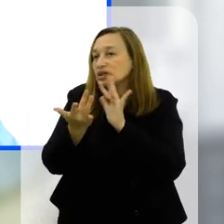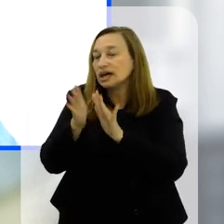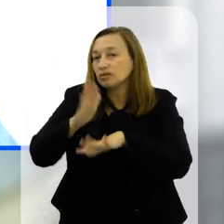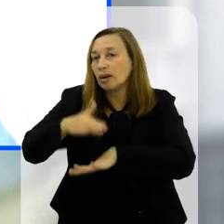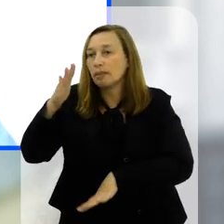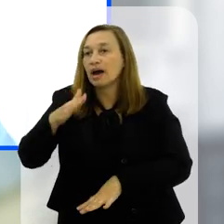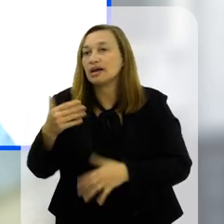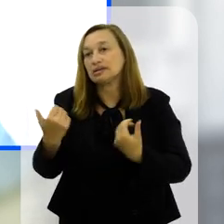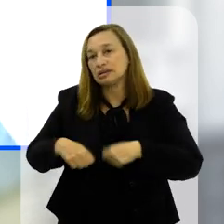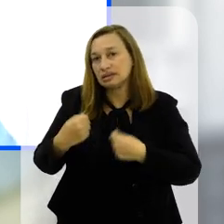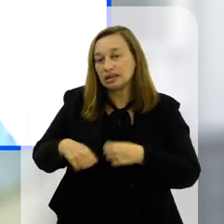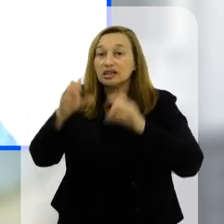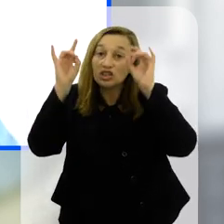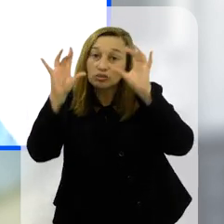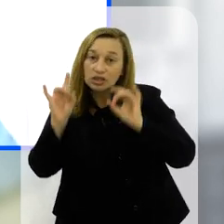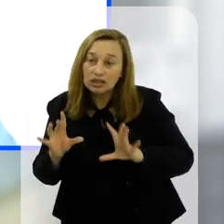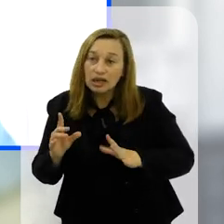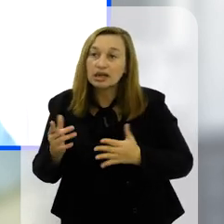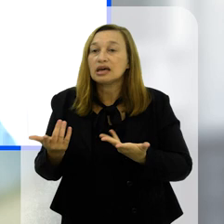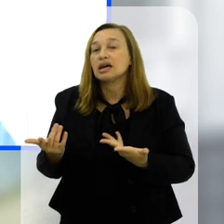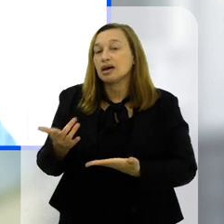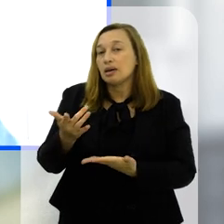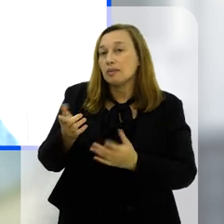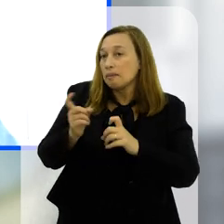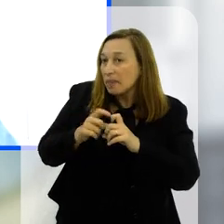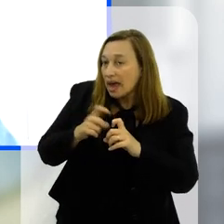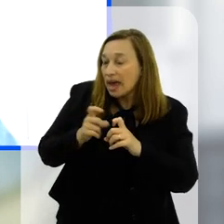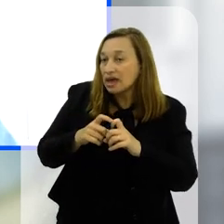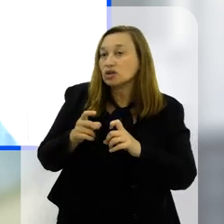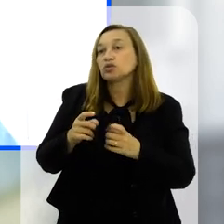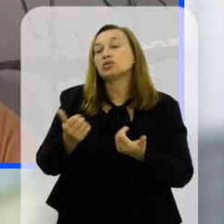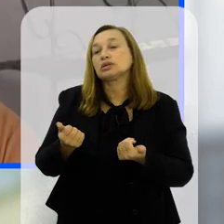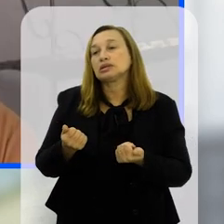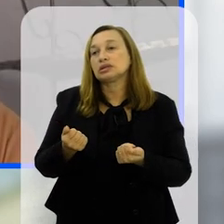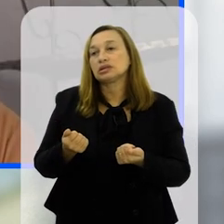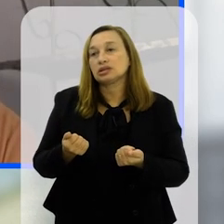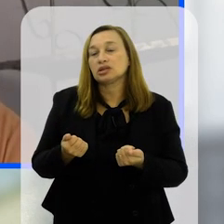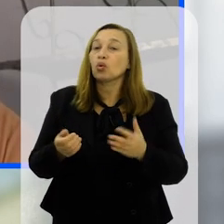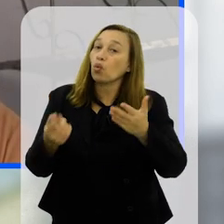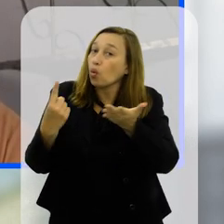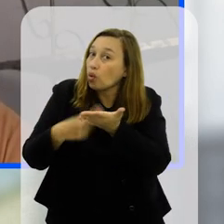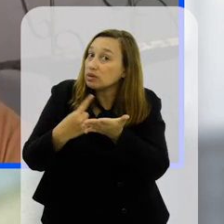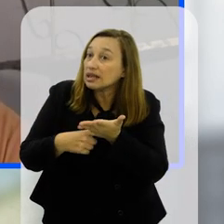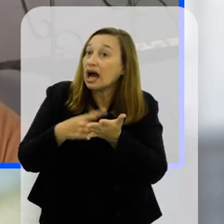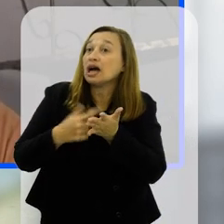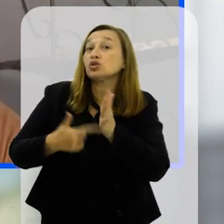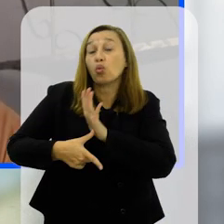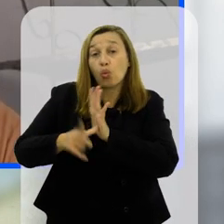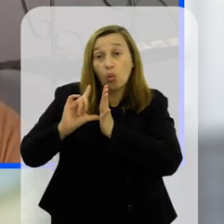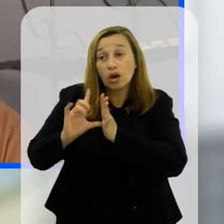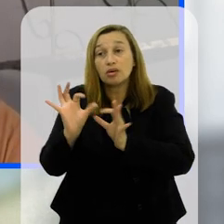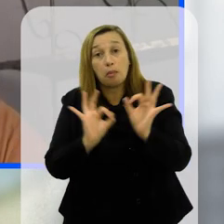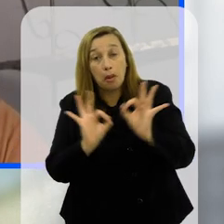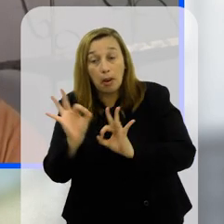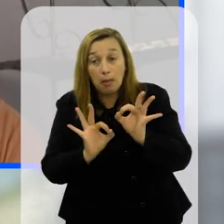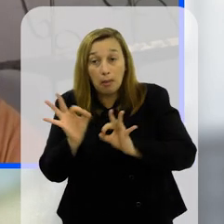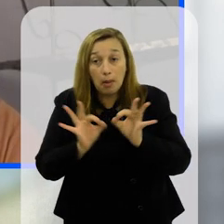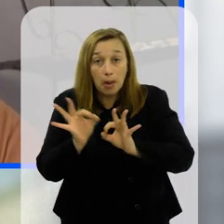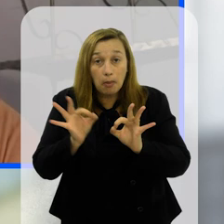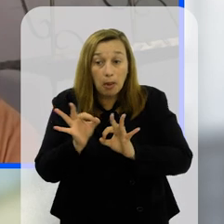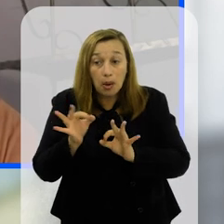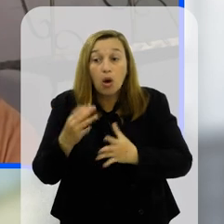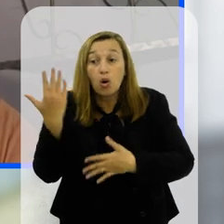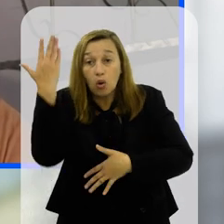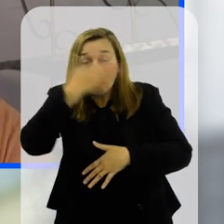maior com essa criança que tem uma necessidade pra fins médicos né desde que ali muito bem combinado né enfim atestado